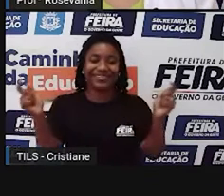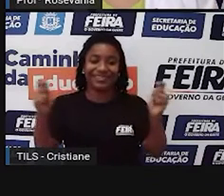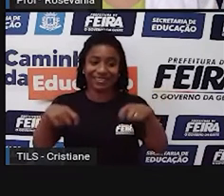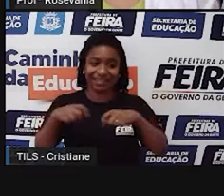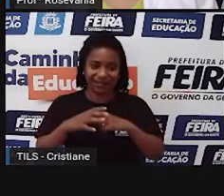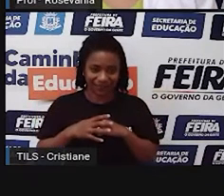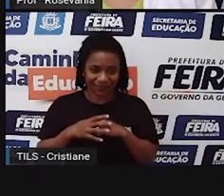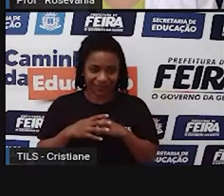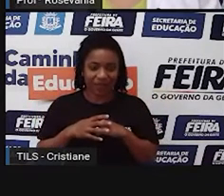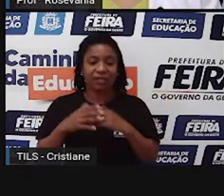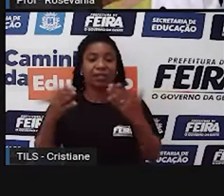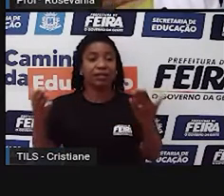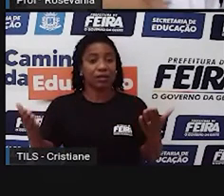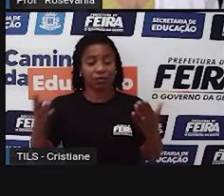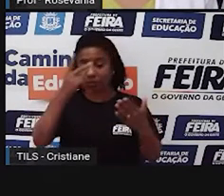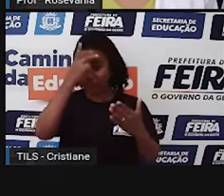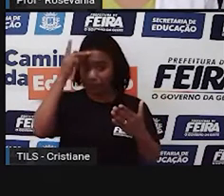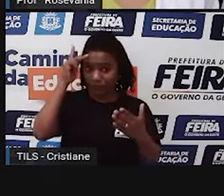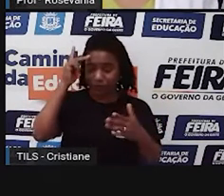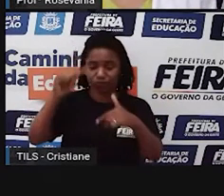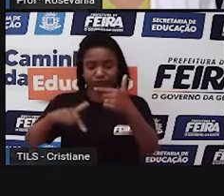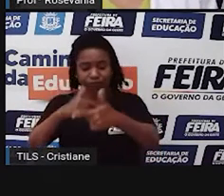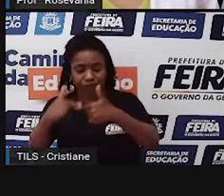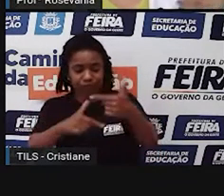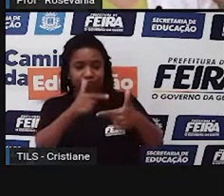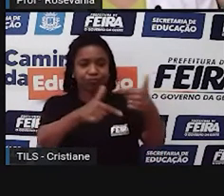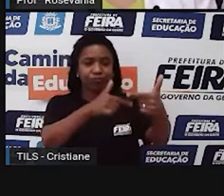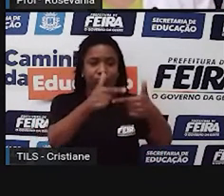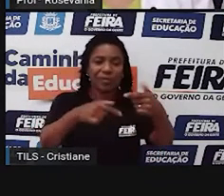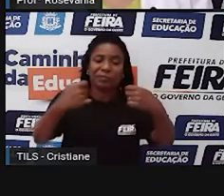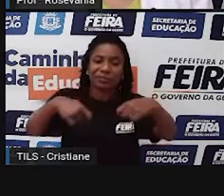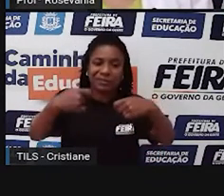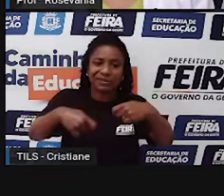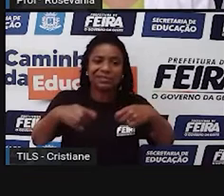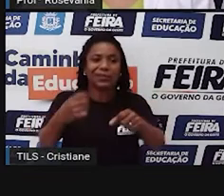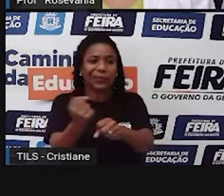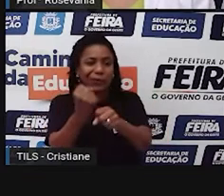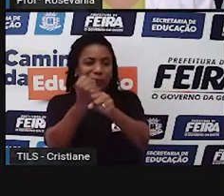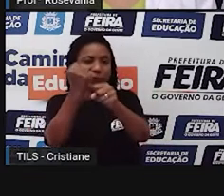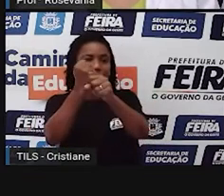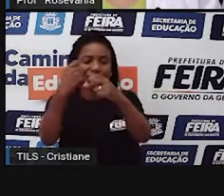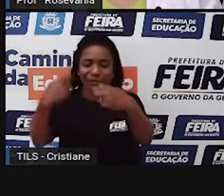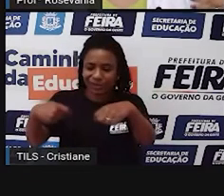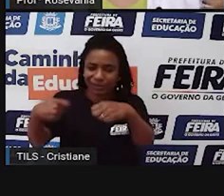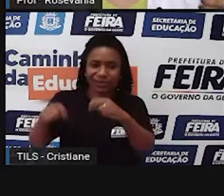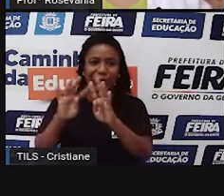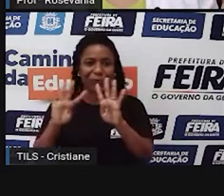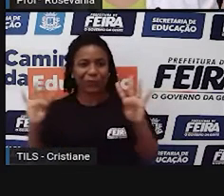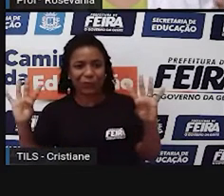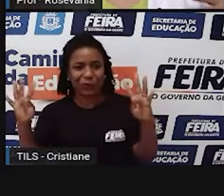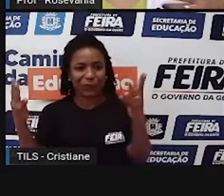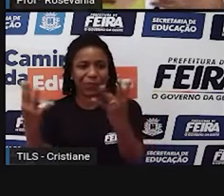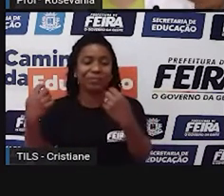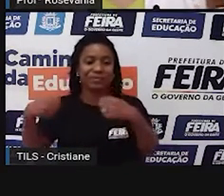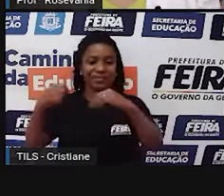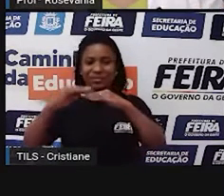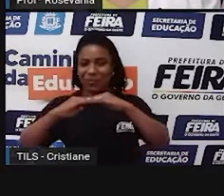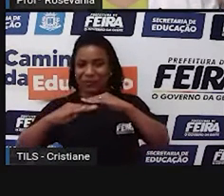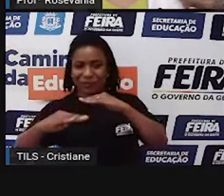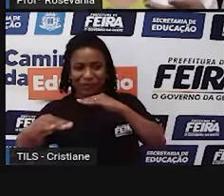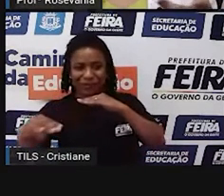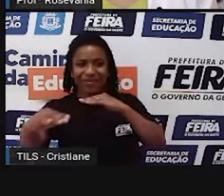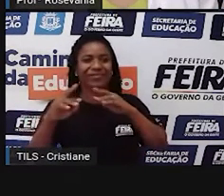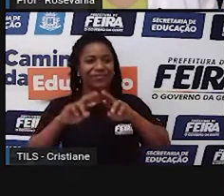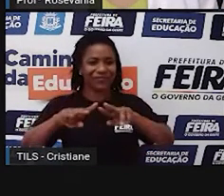desenvolvendo coisas, né, baseado nas necessidades, ele vai transformando esse espaço. E a gente percebeu também, já